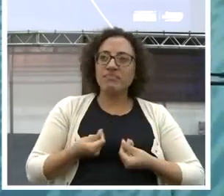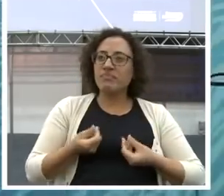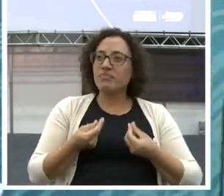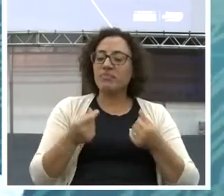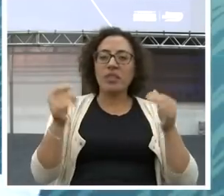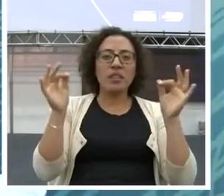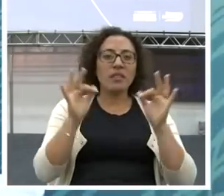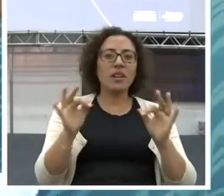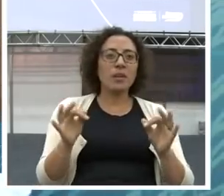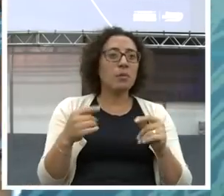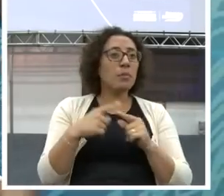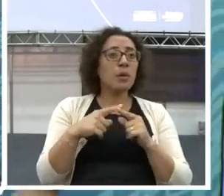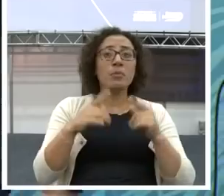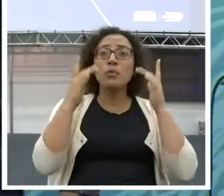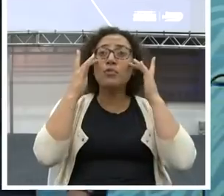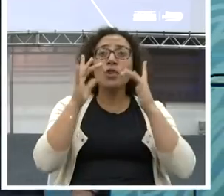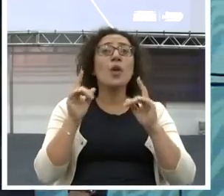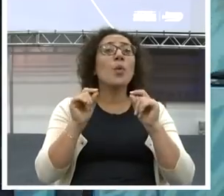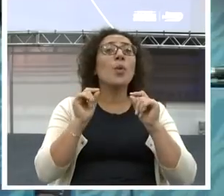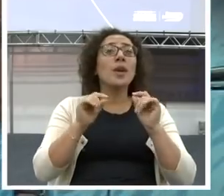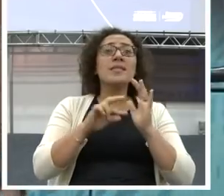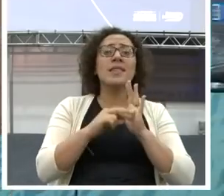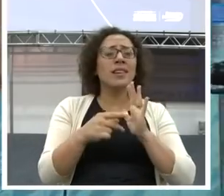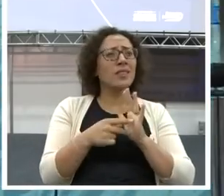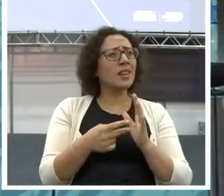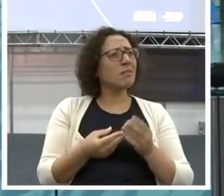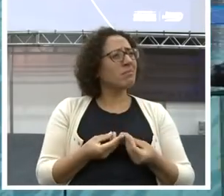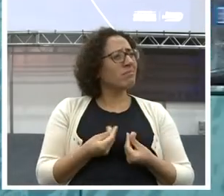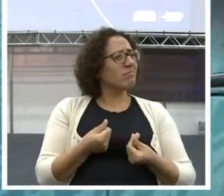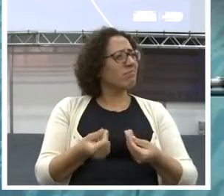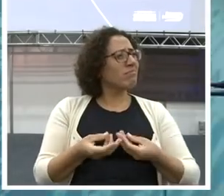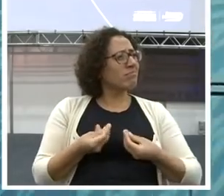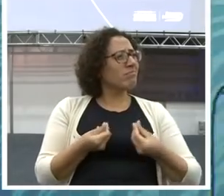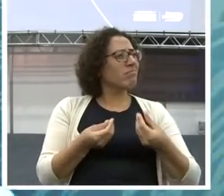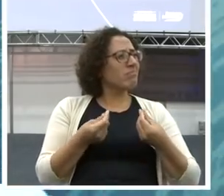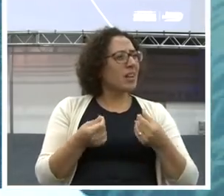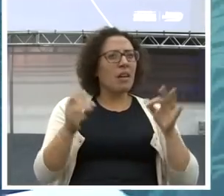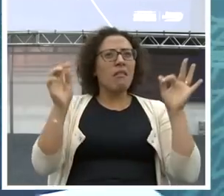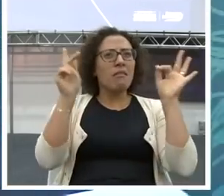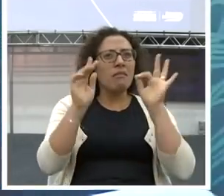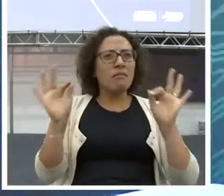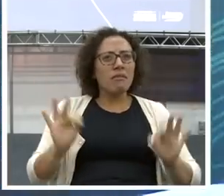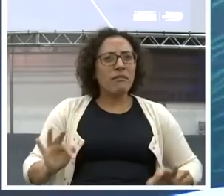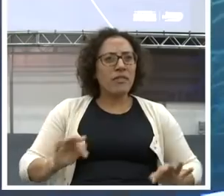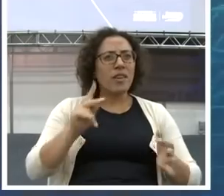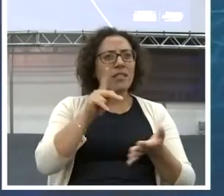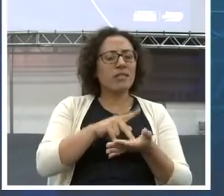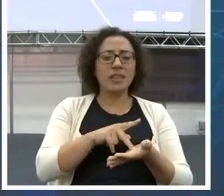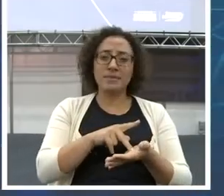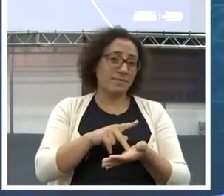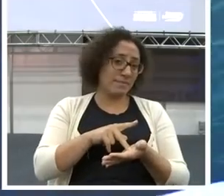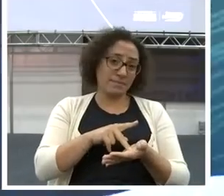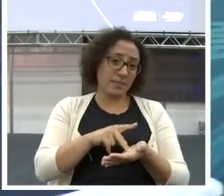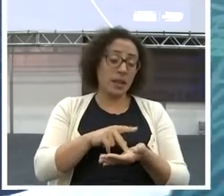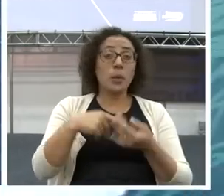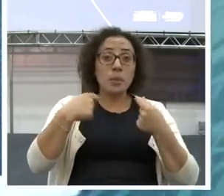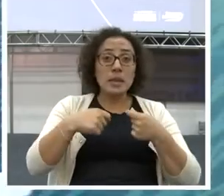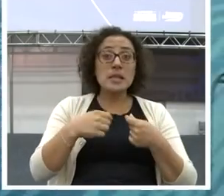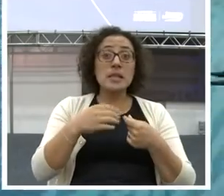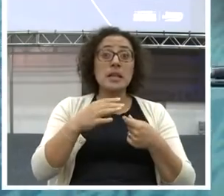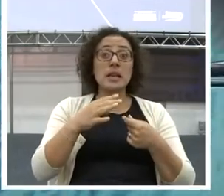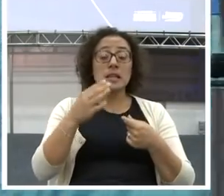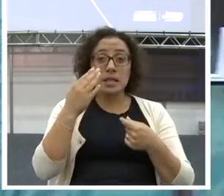não sabia o que era. Por isso é necessário o conhecimento. Depois da independência